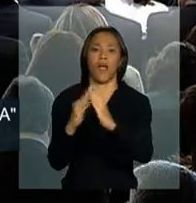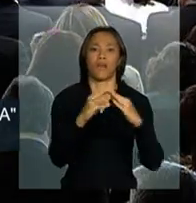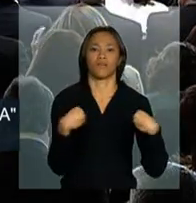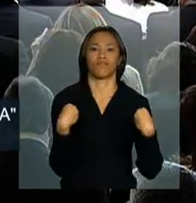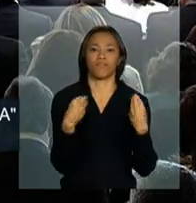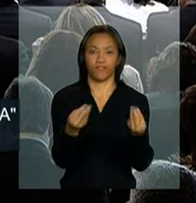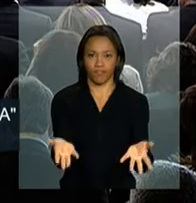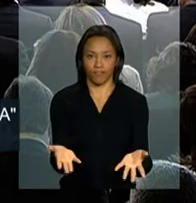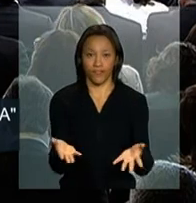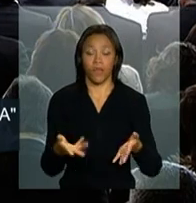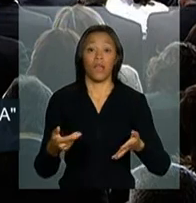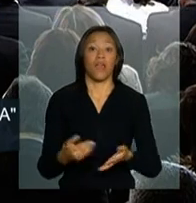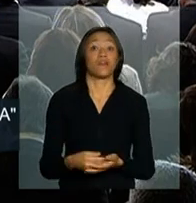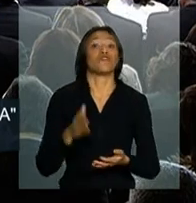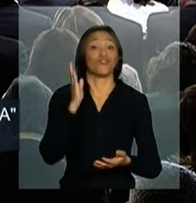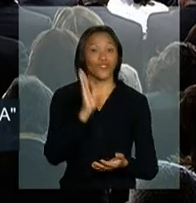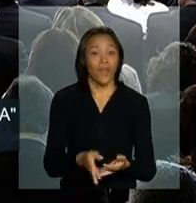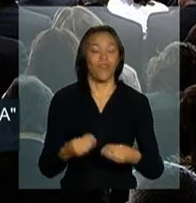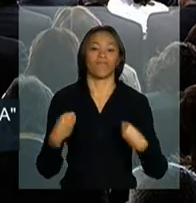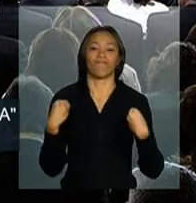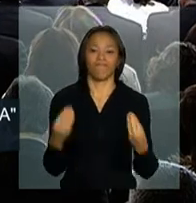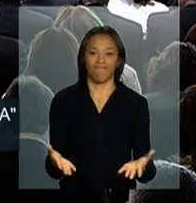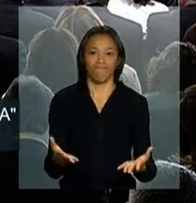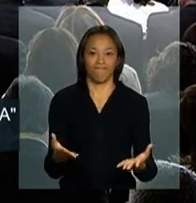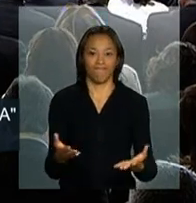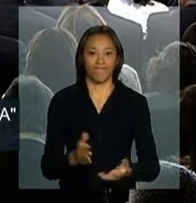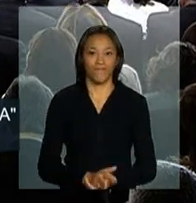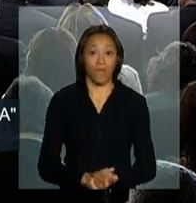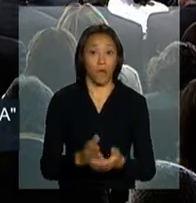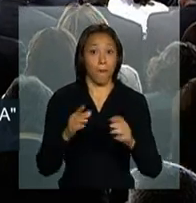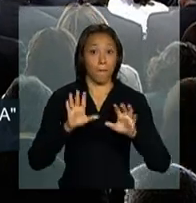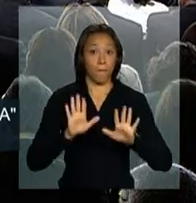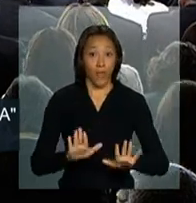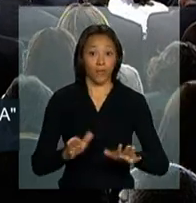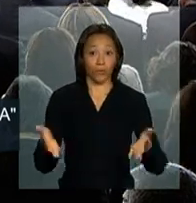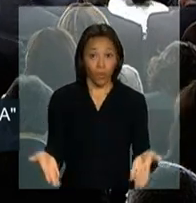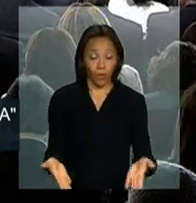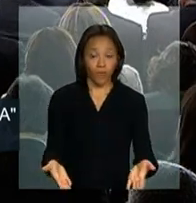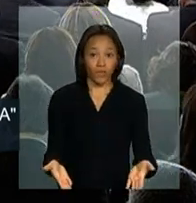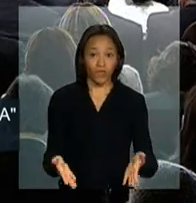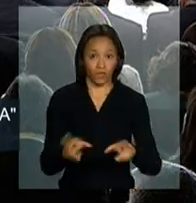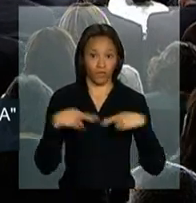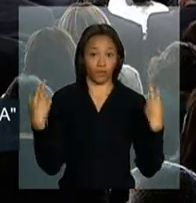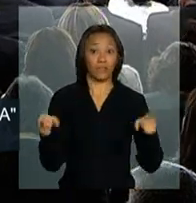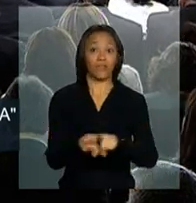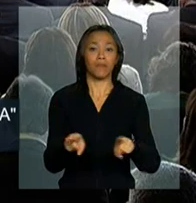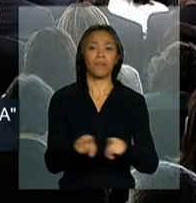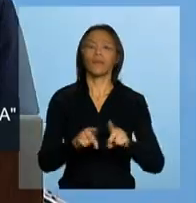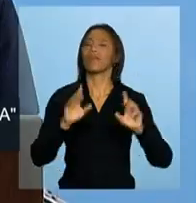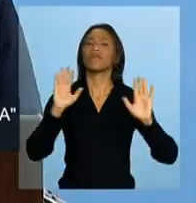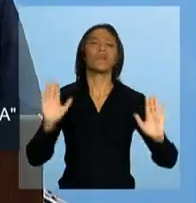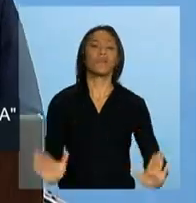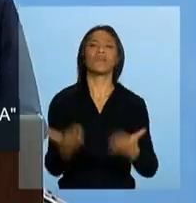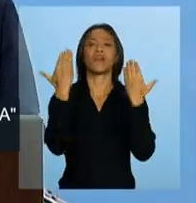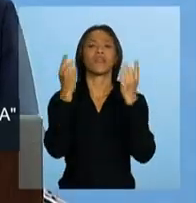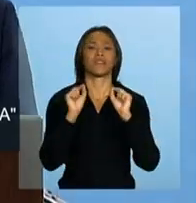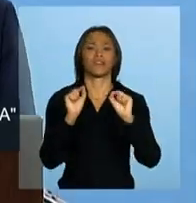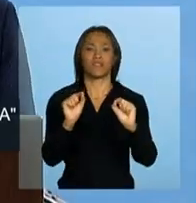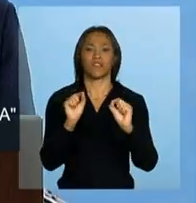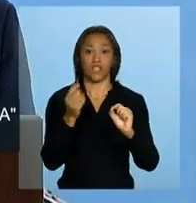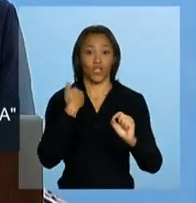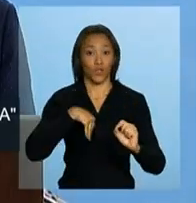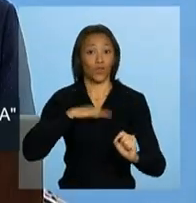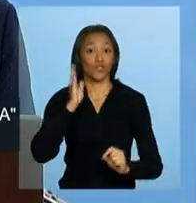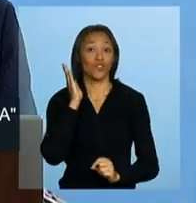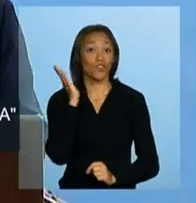Essas estão entregues, mas essa cerimônia também celebra que nós já